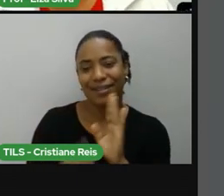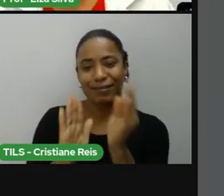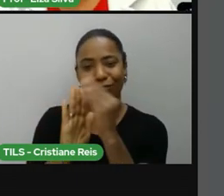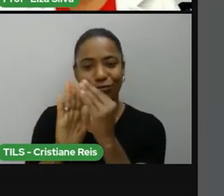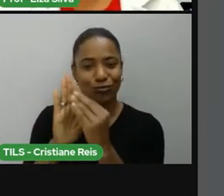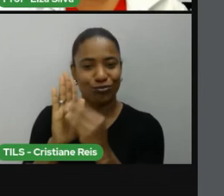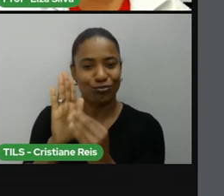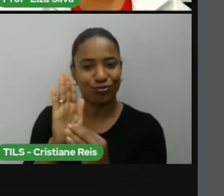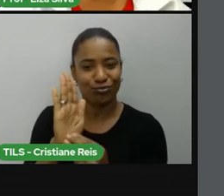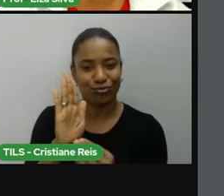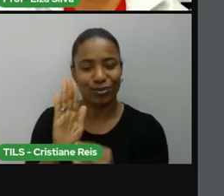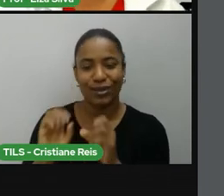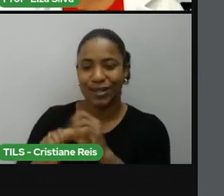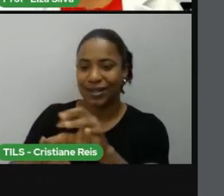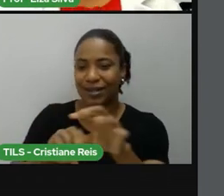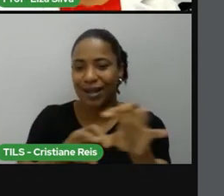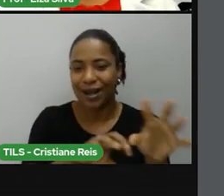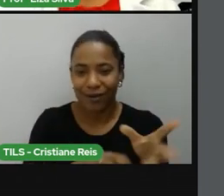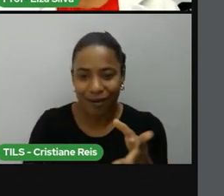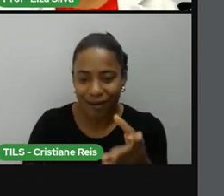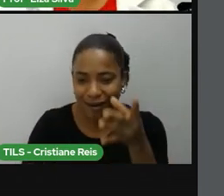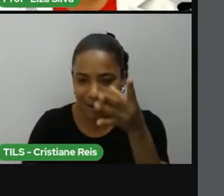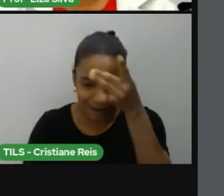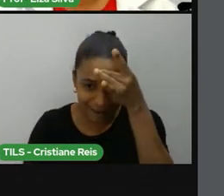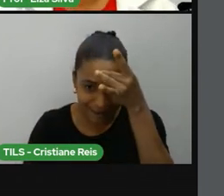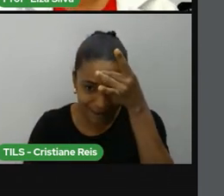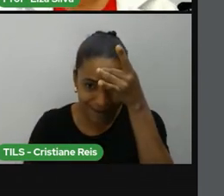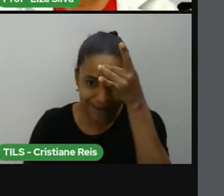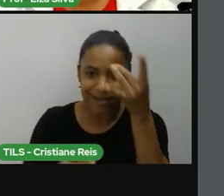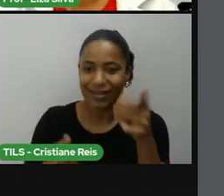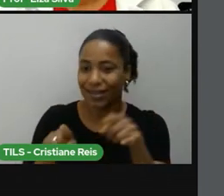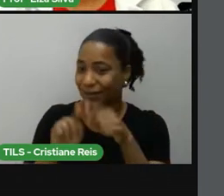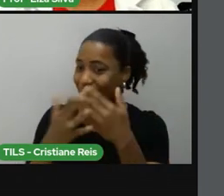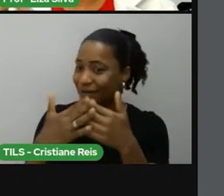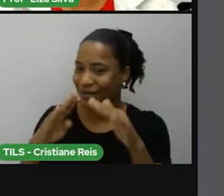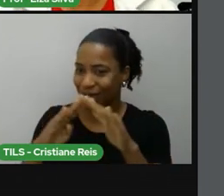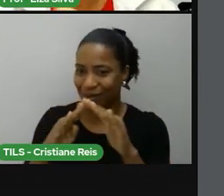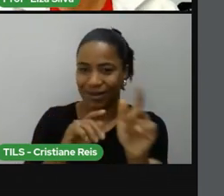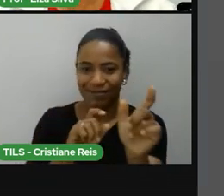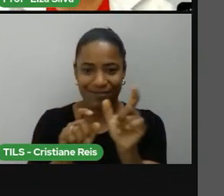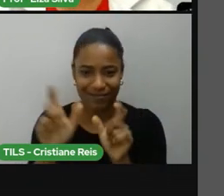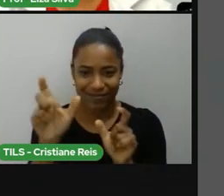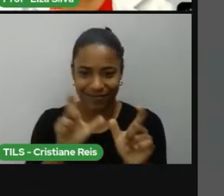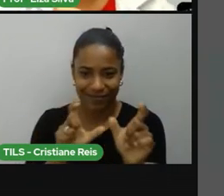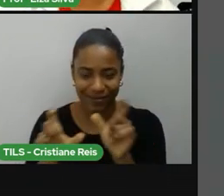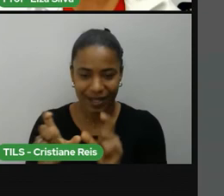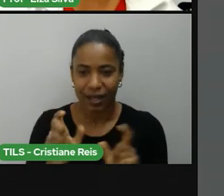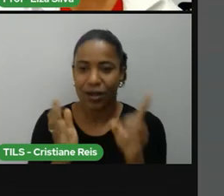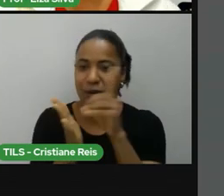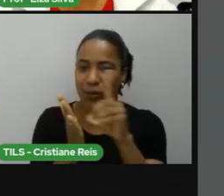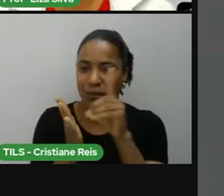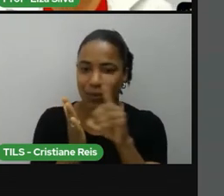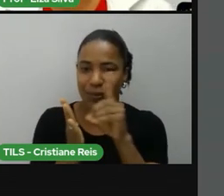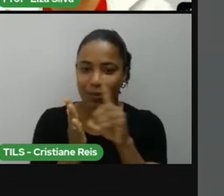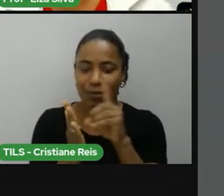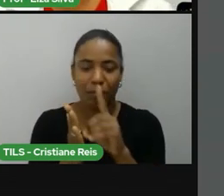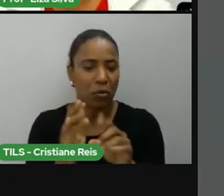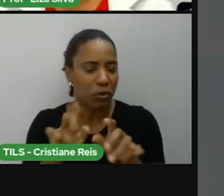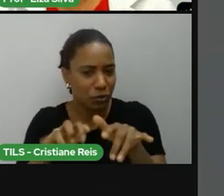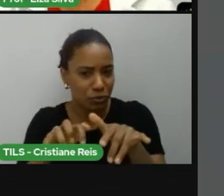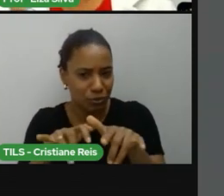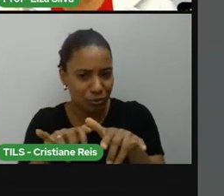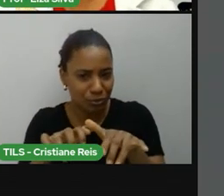aulas e ao longo de suas experiências na escola. Utilize um dicionário físico online